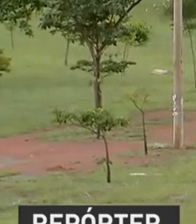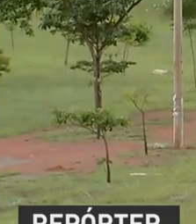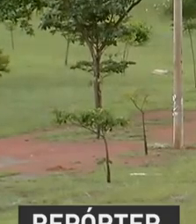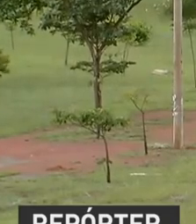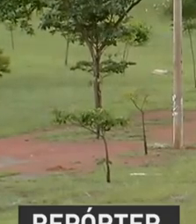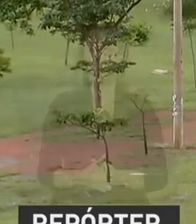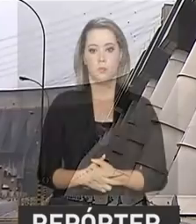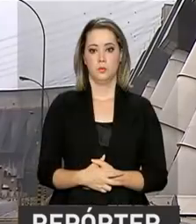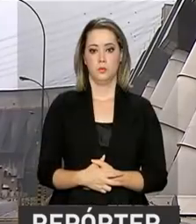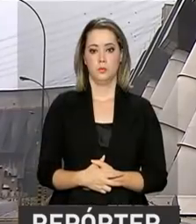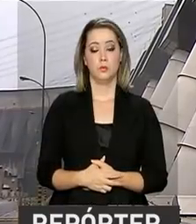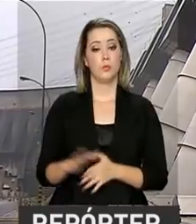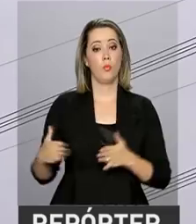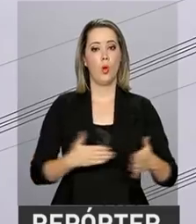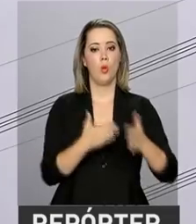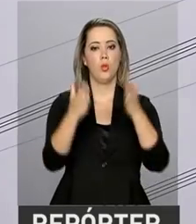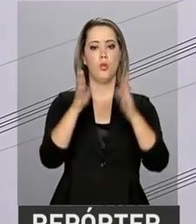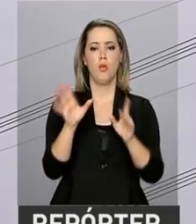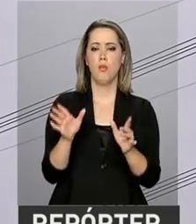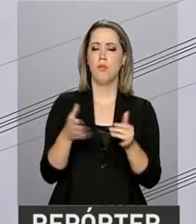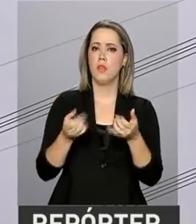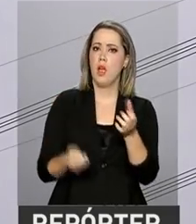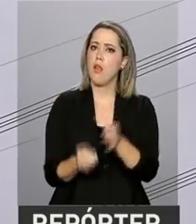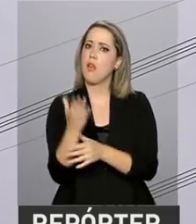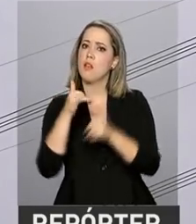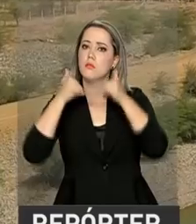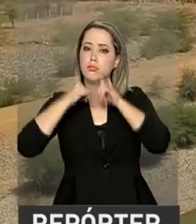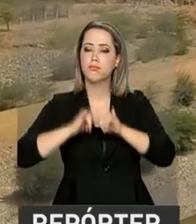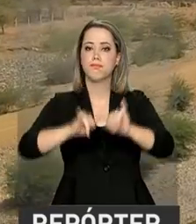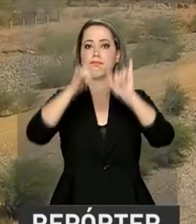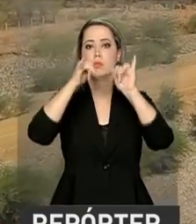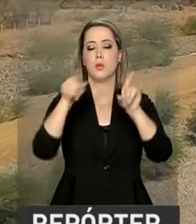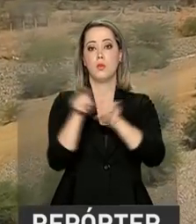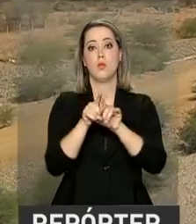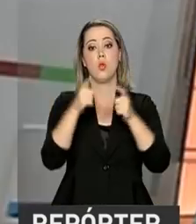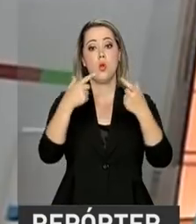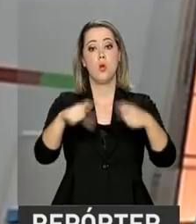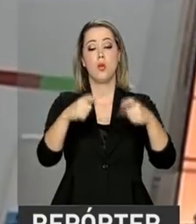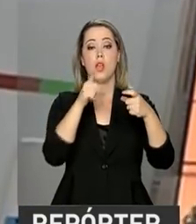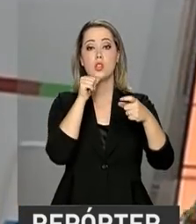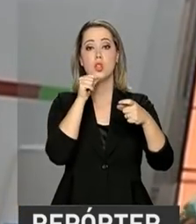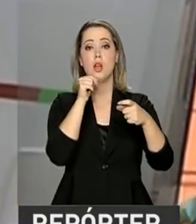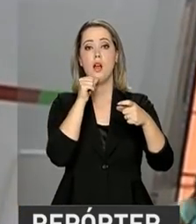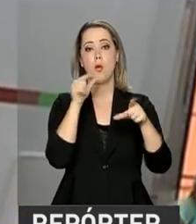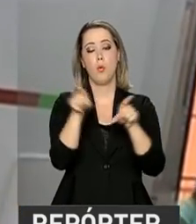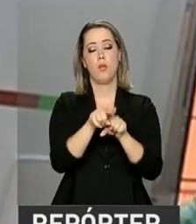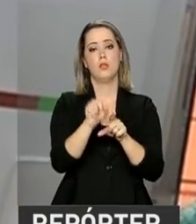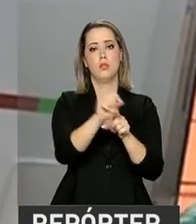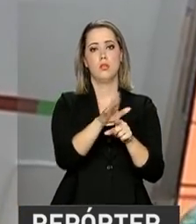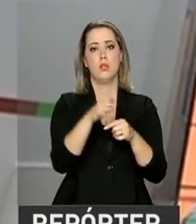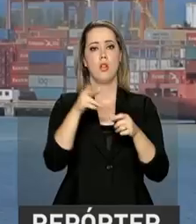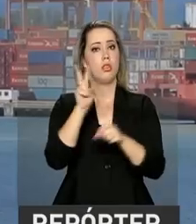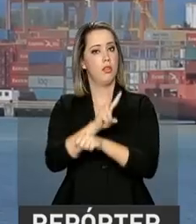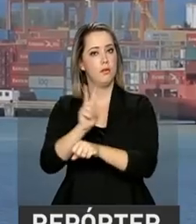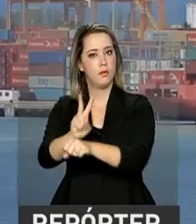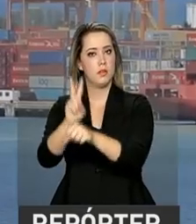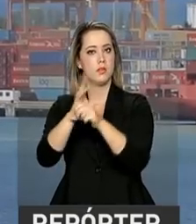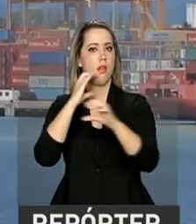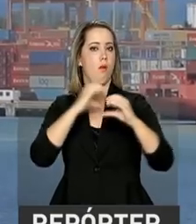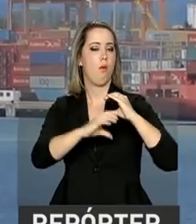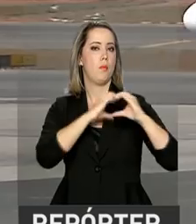Rodovias, geração e transmissão de energia, canais de irrigação, defesa e telecomunicações,